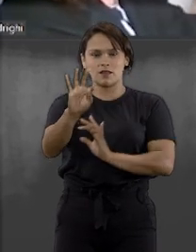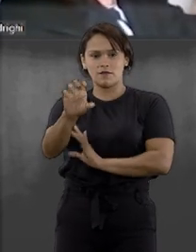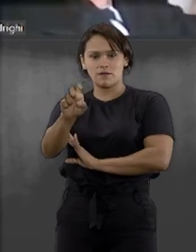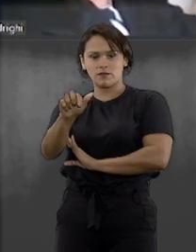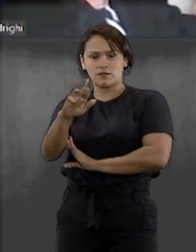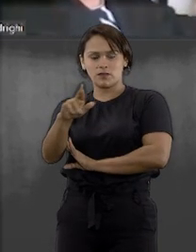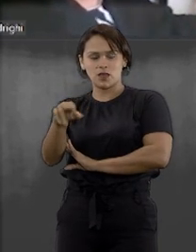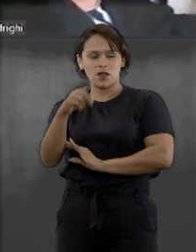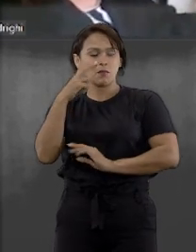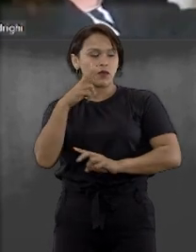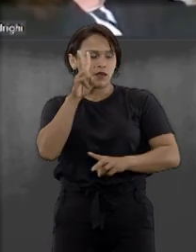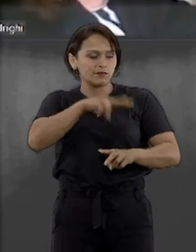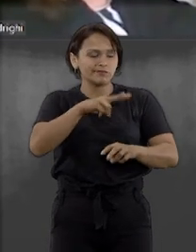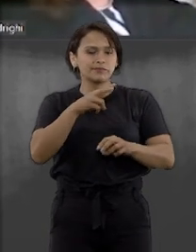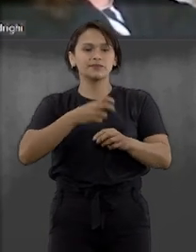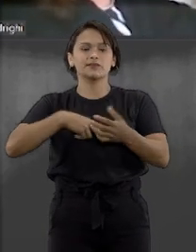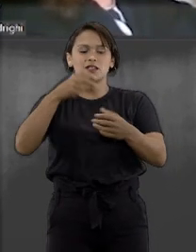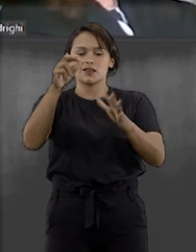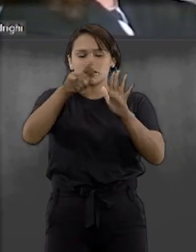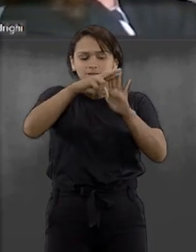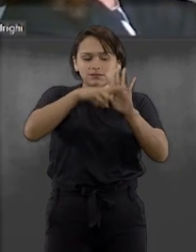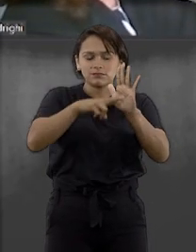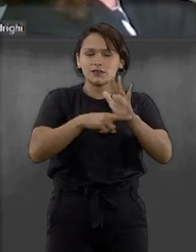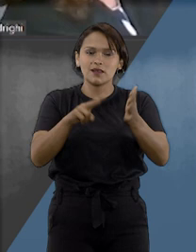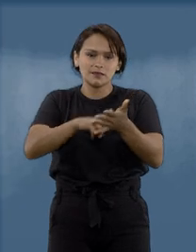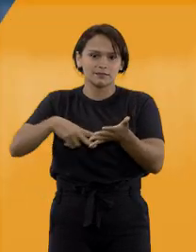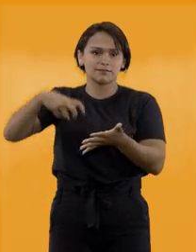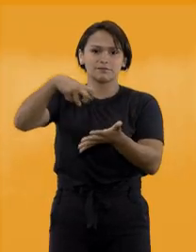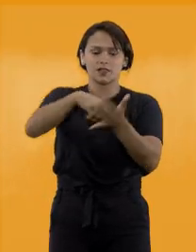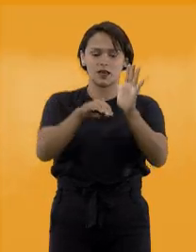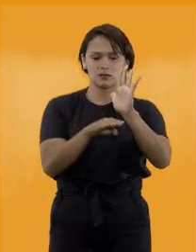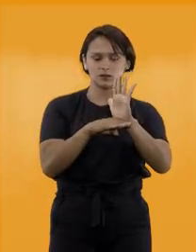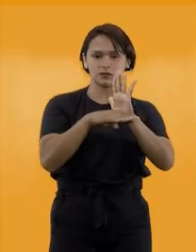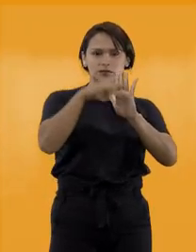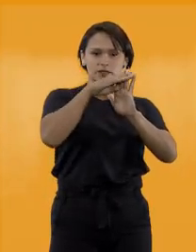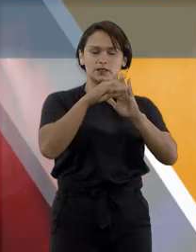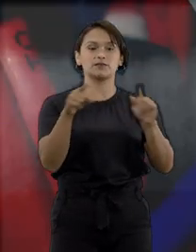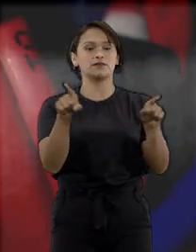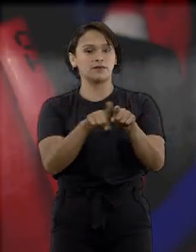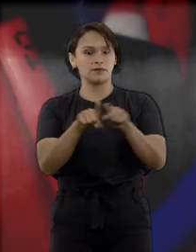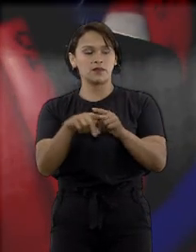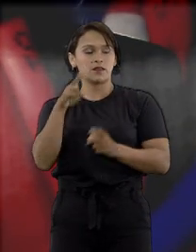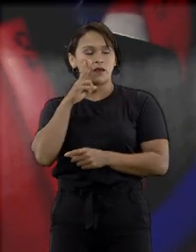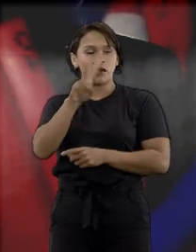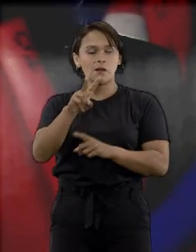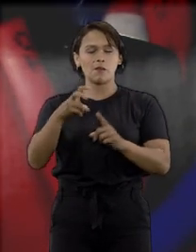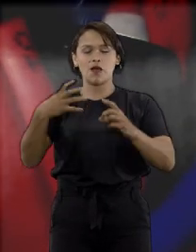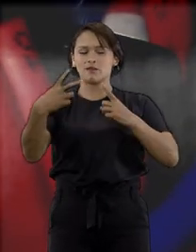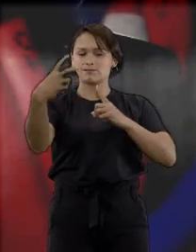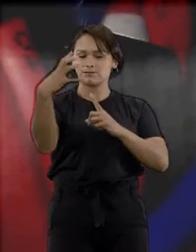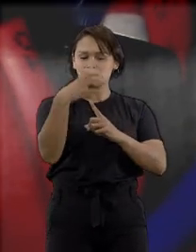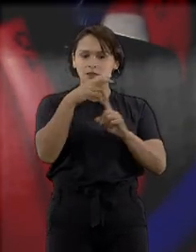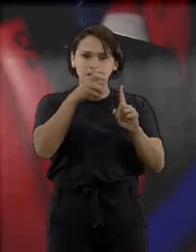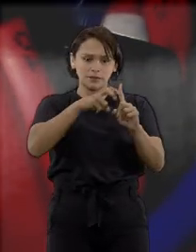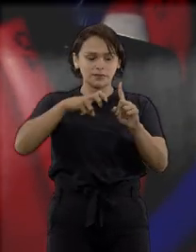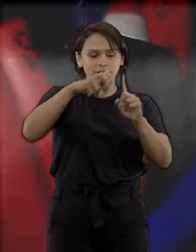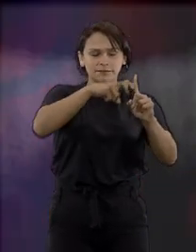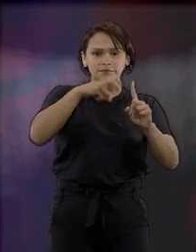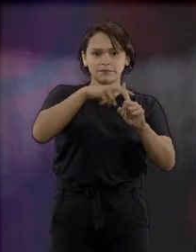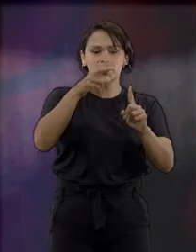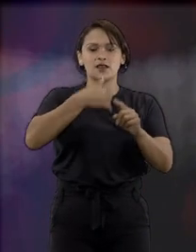montadora não observa regime de penalidades gradativas. Você vai ver também. Após ataque hacker,